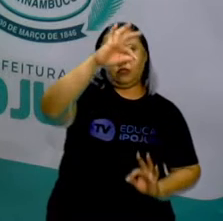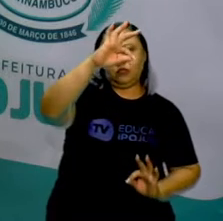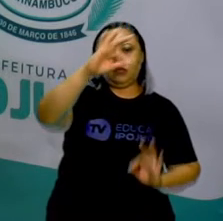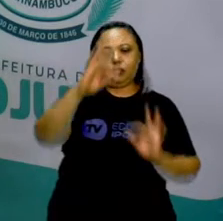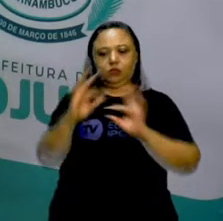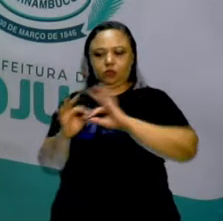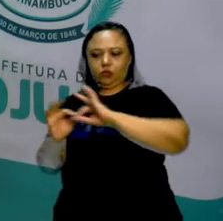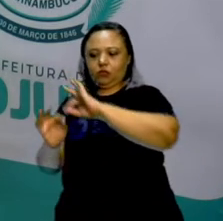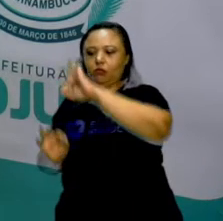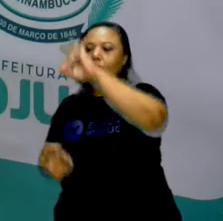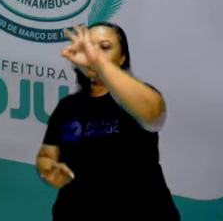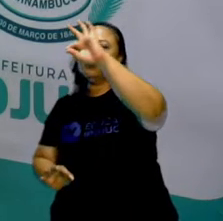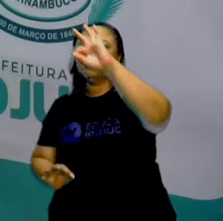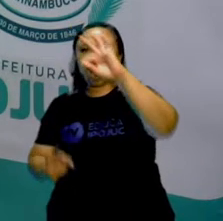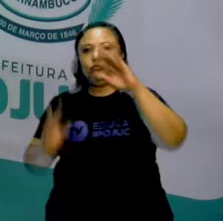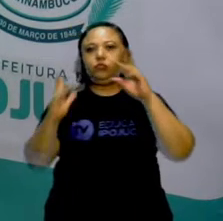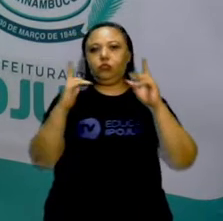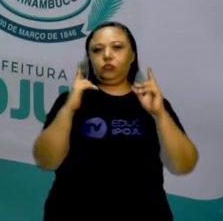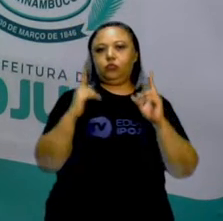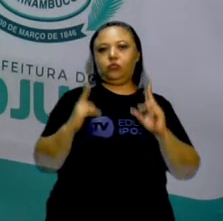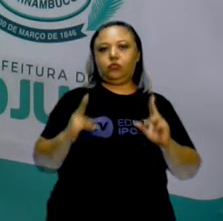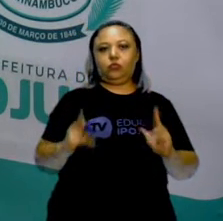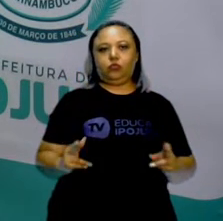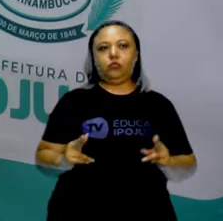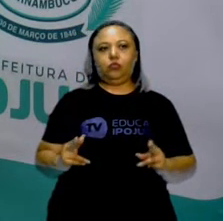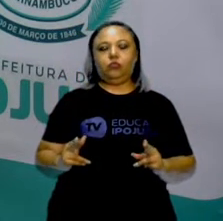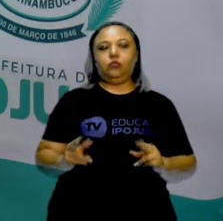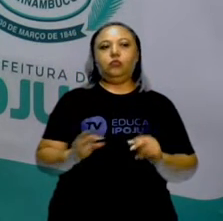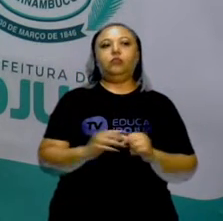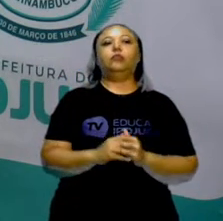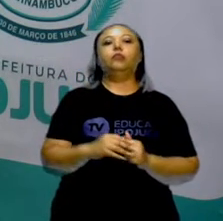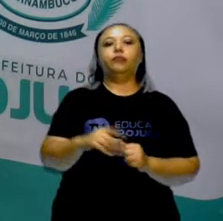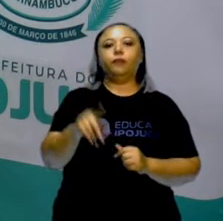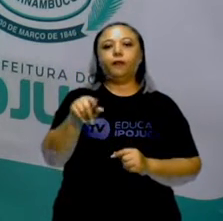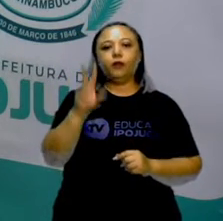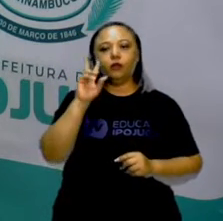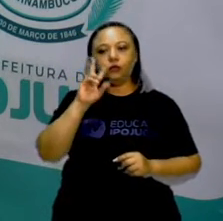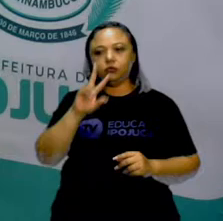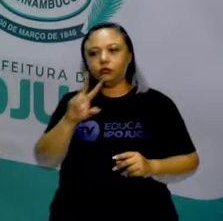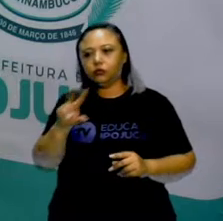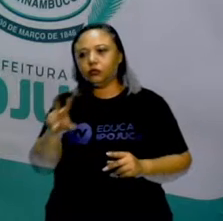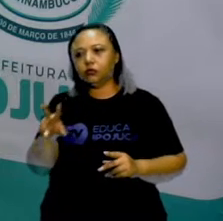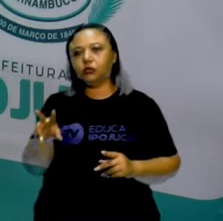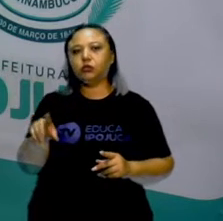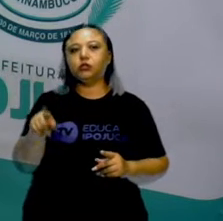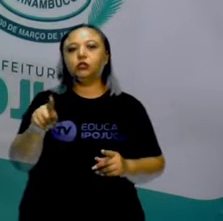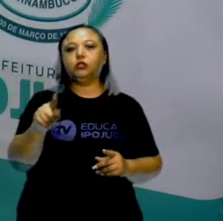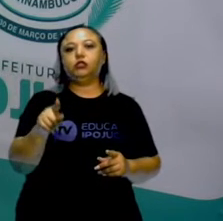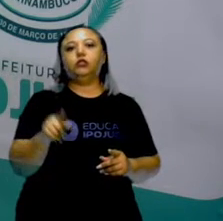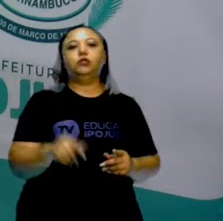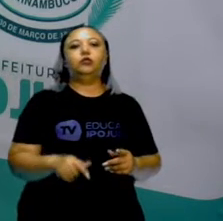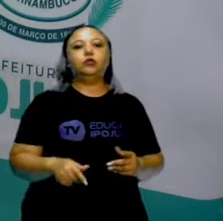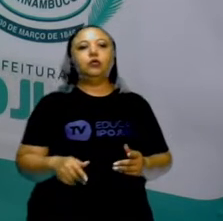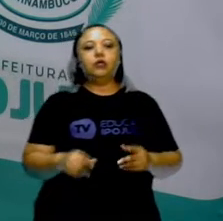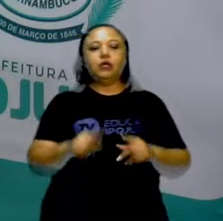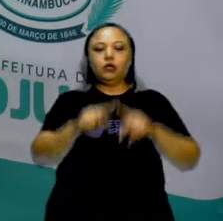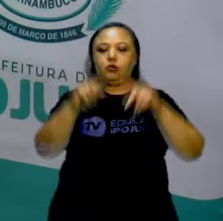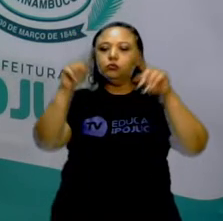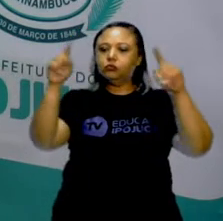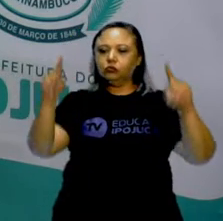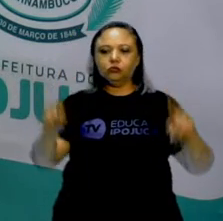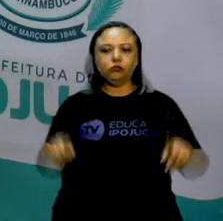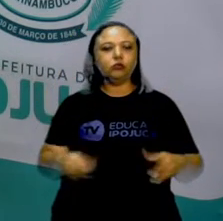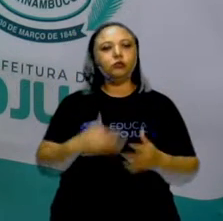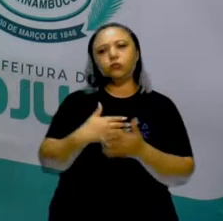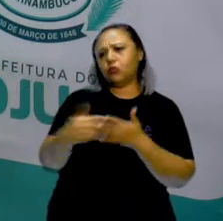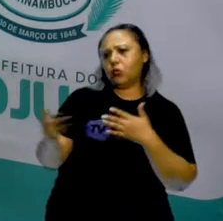têm essas propriedades comuns, a gente acaba nominando ela. Não passa a ser somente um quadrilátero qualquer,